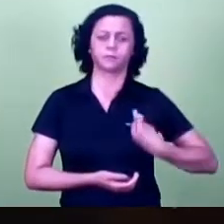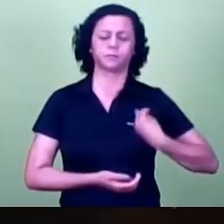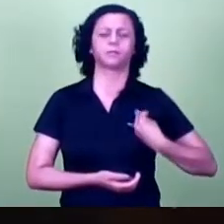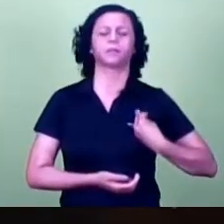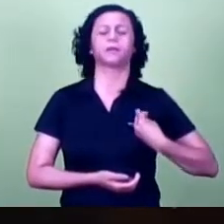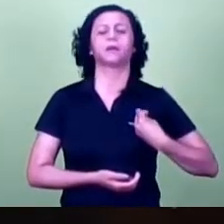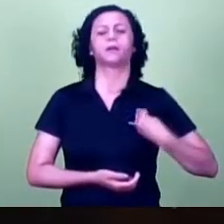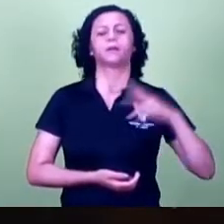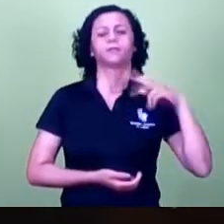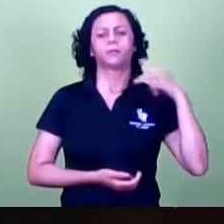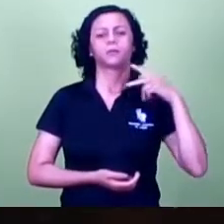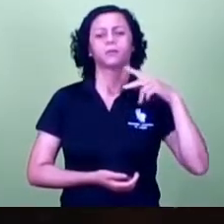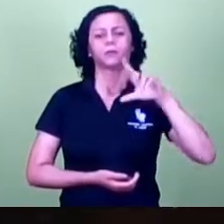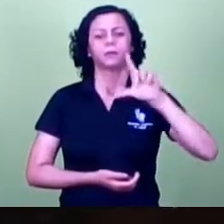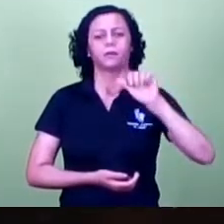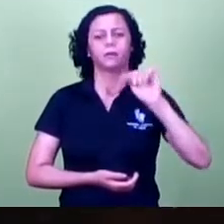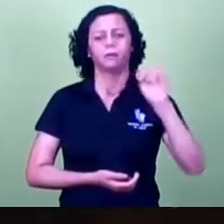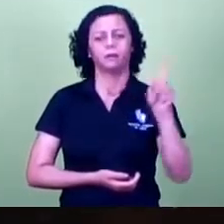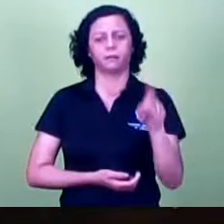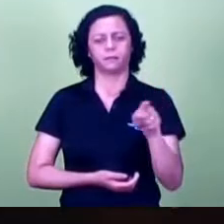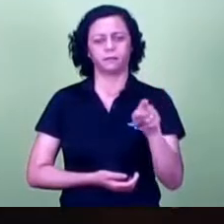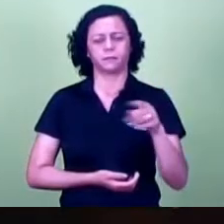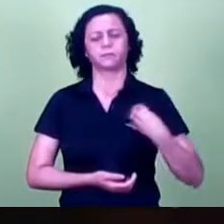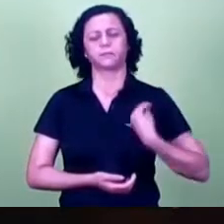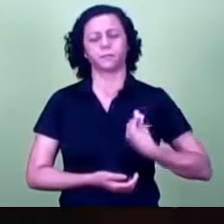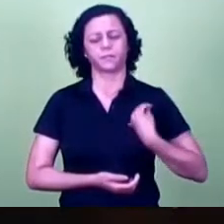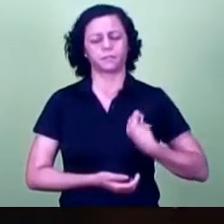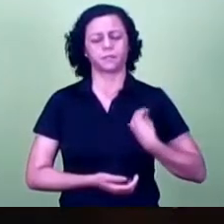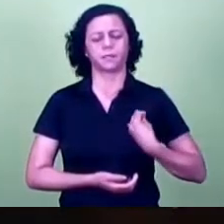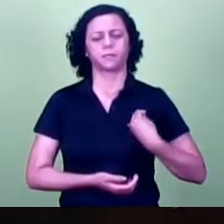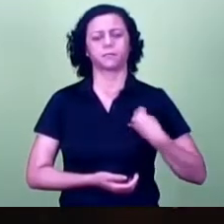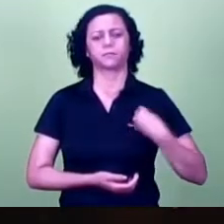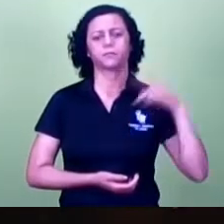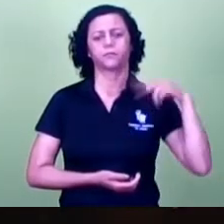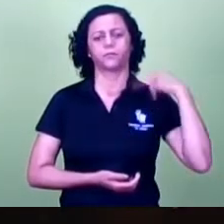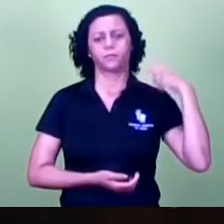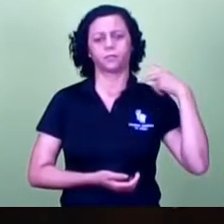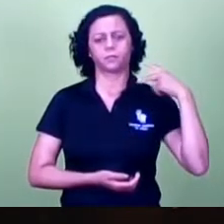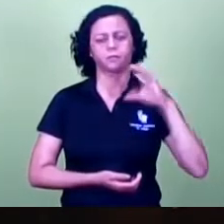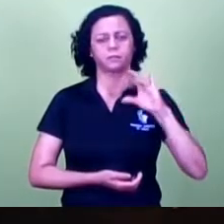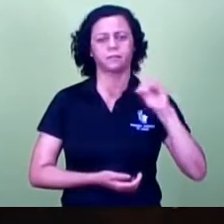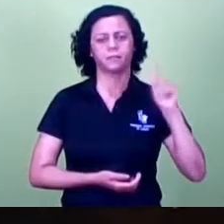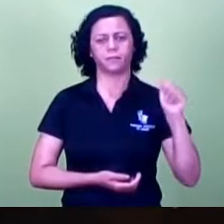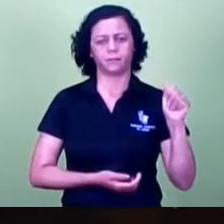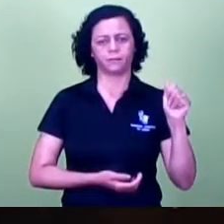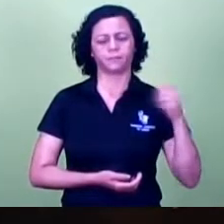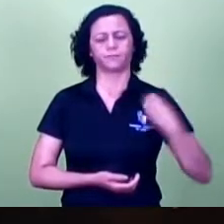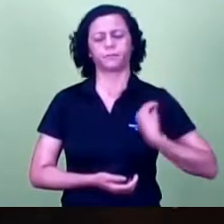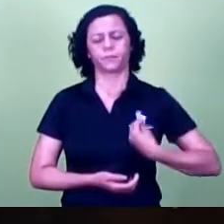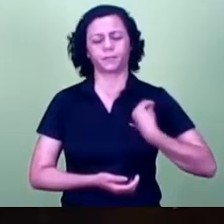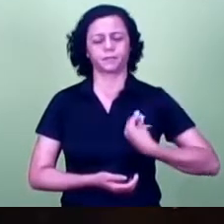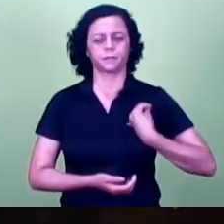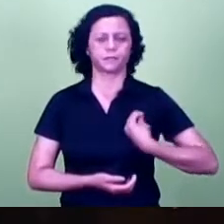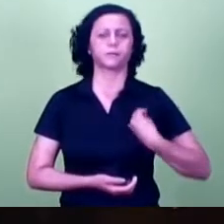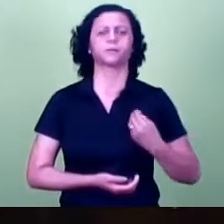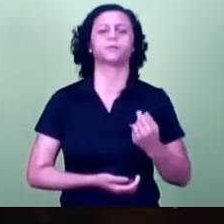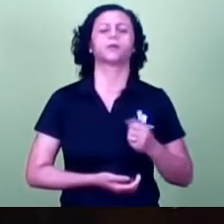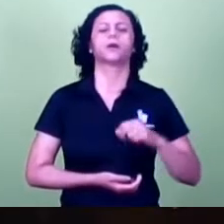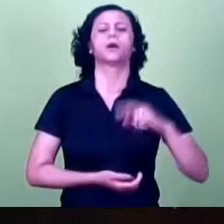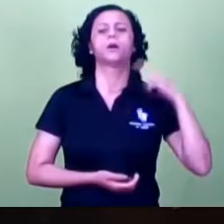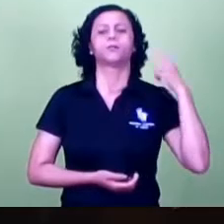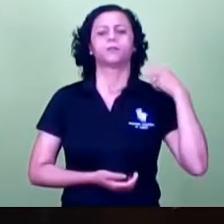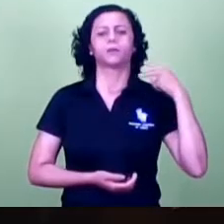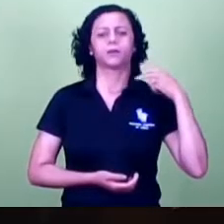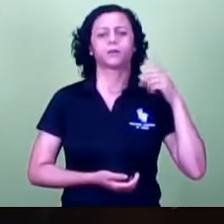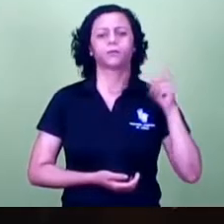Vereadora Laís Perrú. Presente, secretário. Vereador Cido Oliveira. Presente, secretário. Vereador Zé